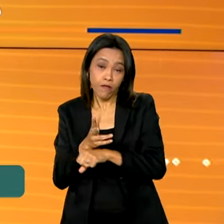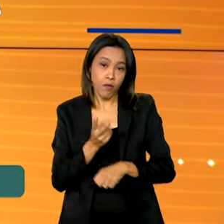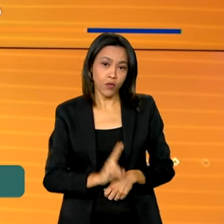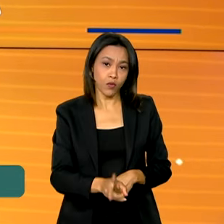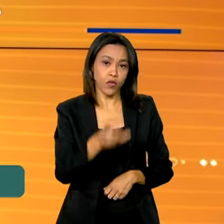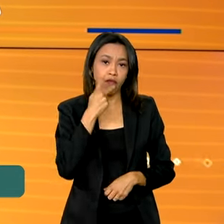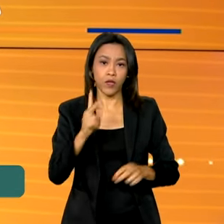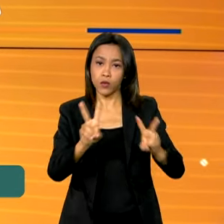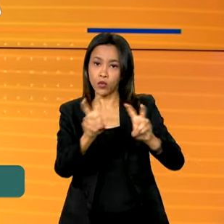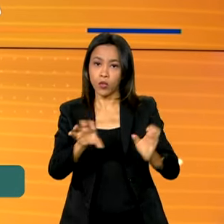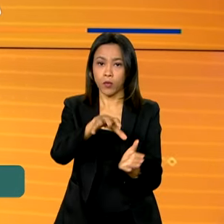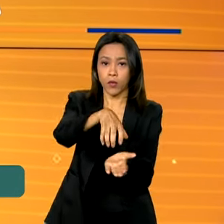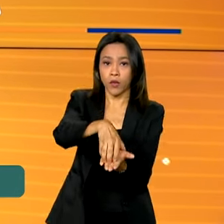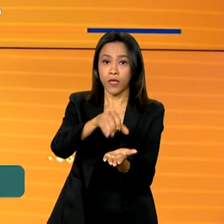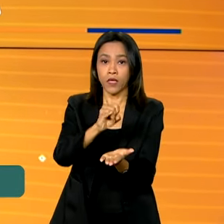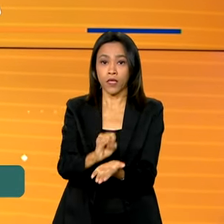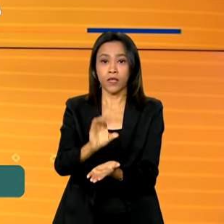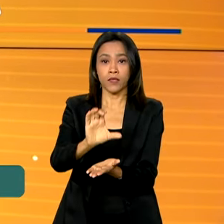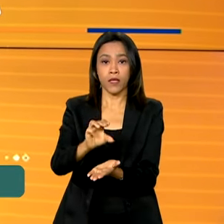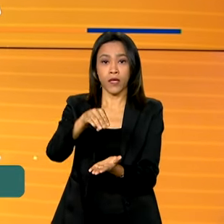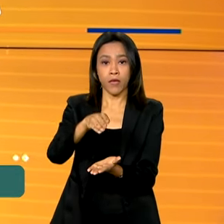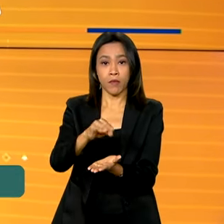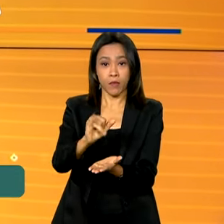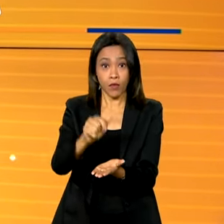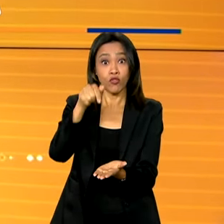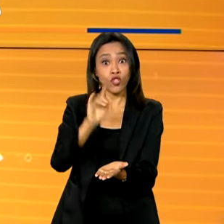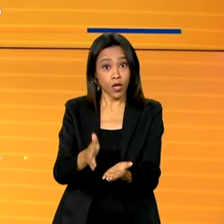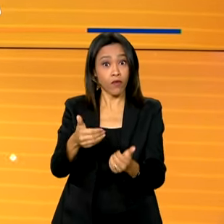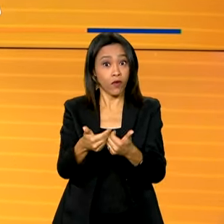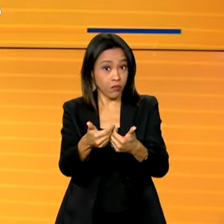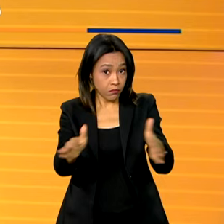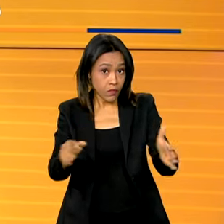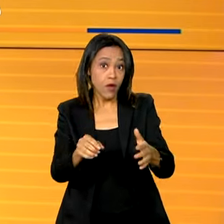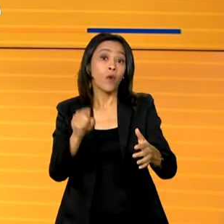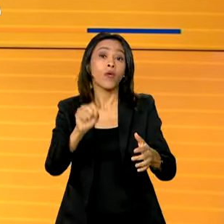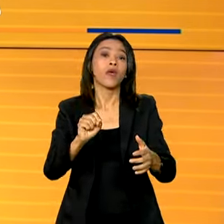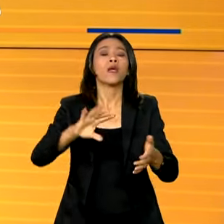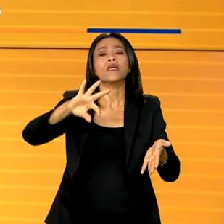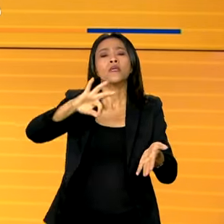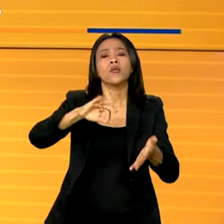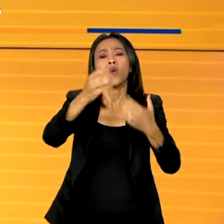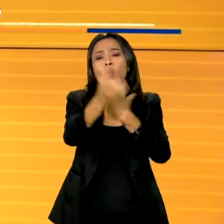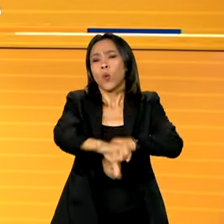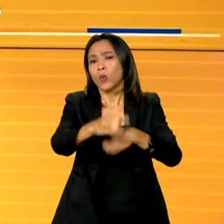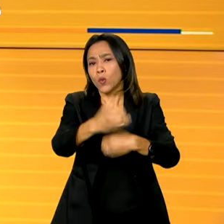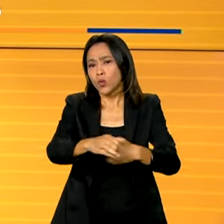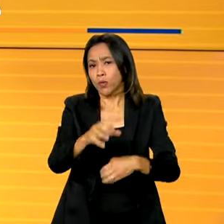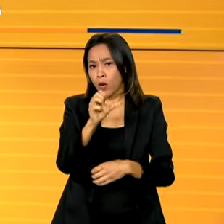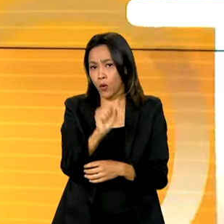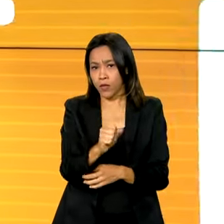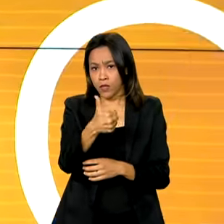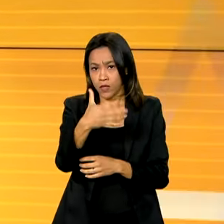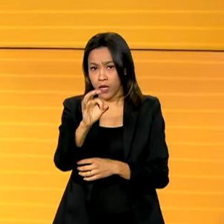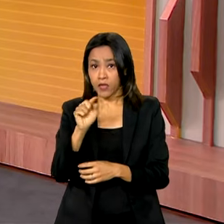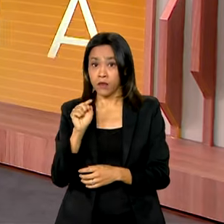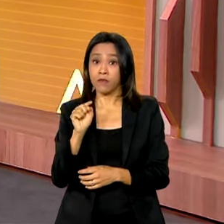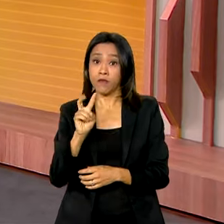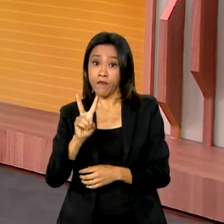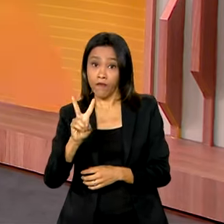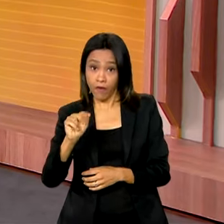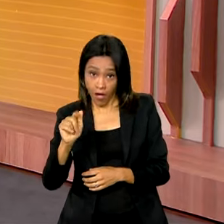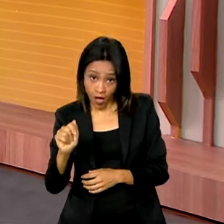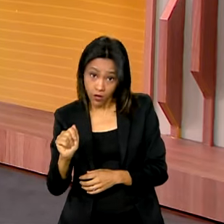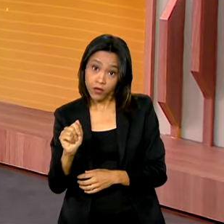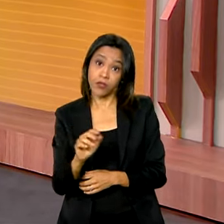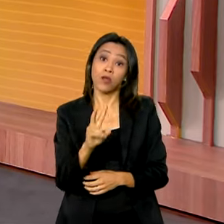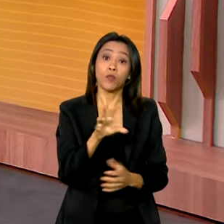ICMBio porque foi autorizado um concurso público com 810 vagas para o Instituto e também para o IBAMA. Agora nós